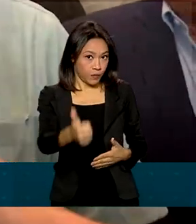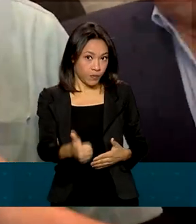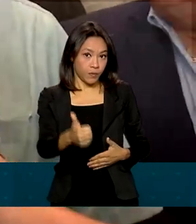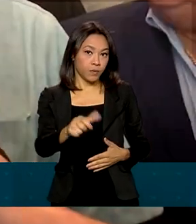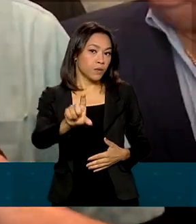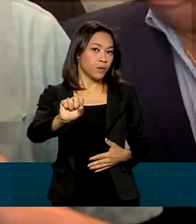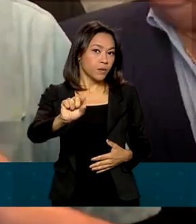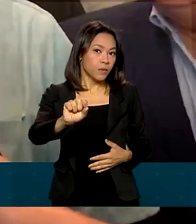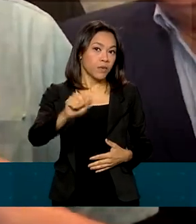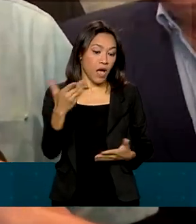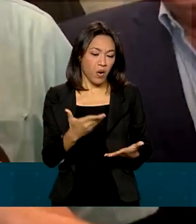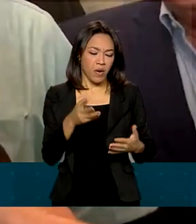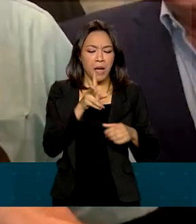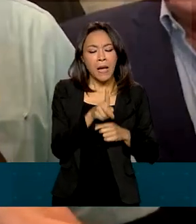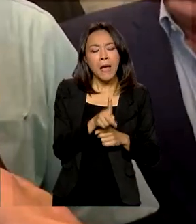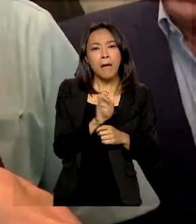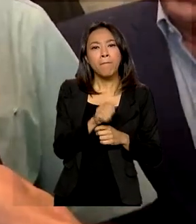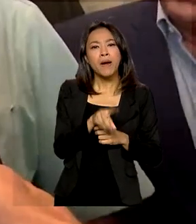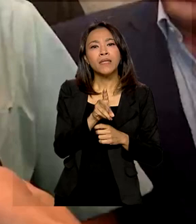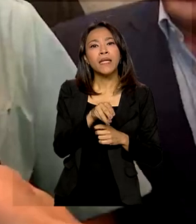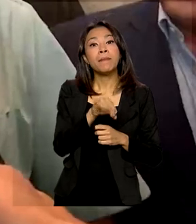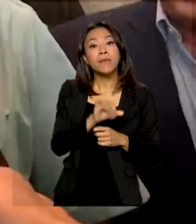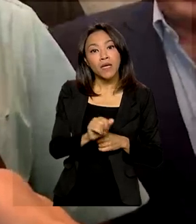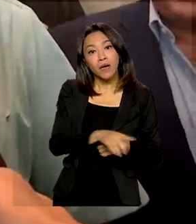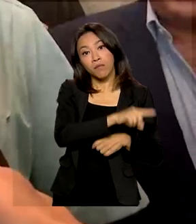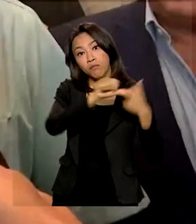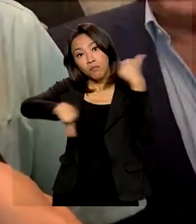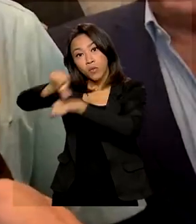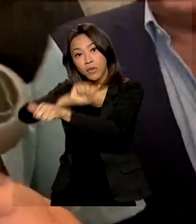é passar de pandemia para endemia, e vocês vão ficar livres da máscara em definitivo.